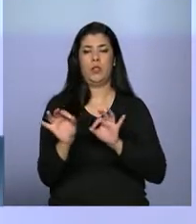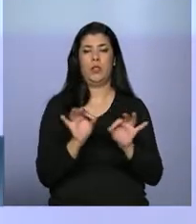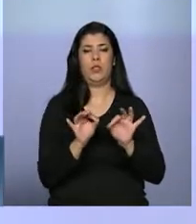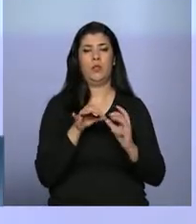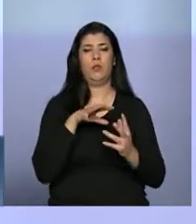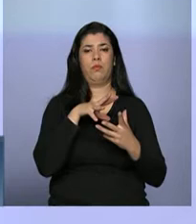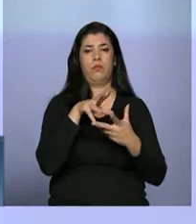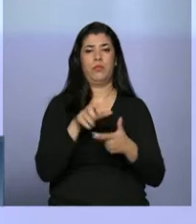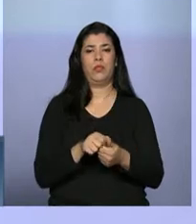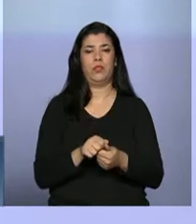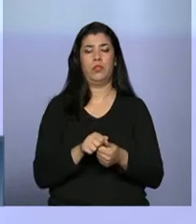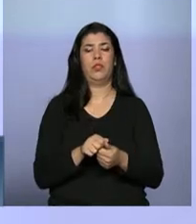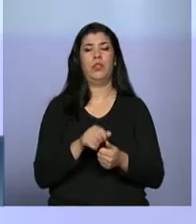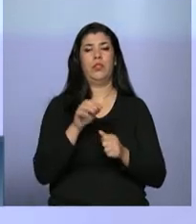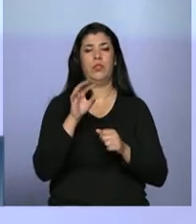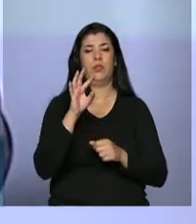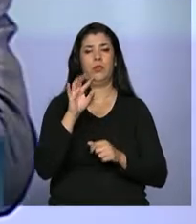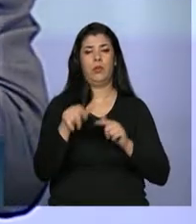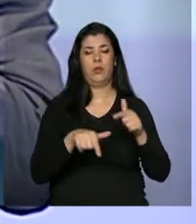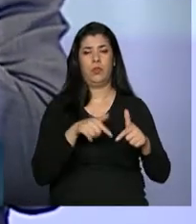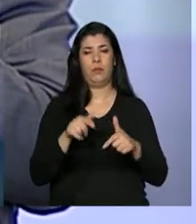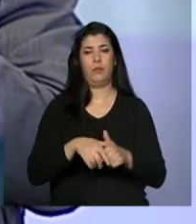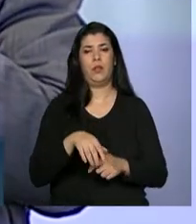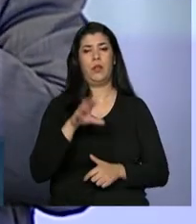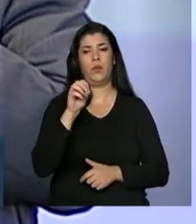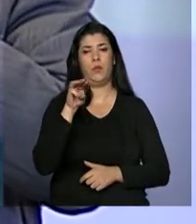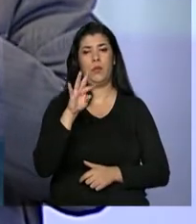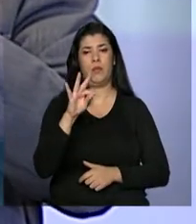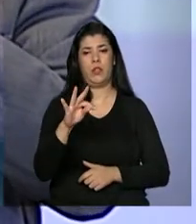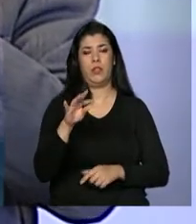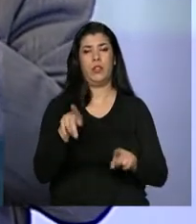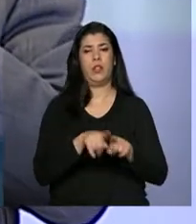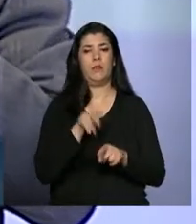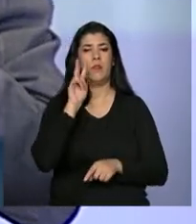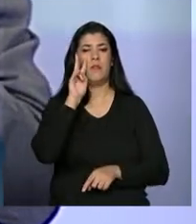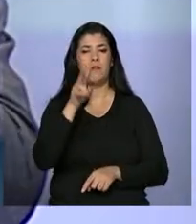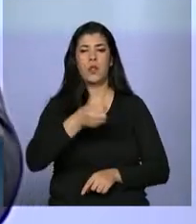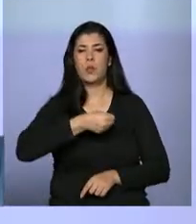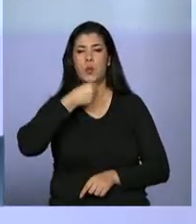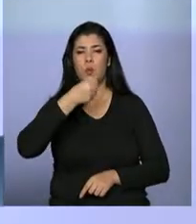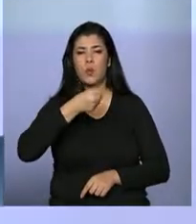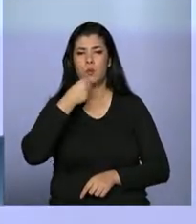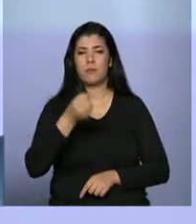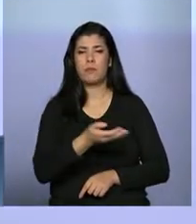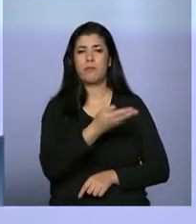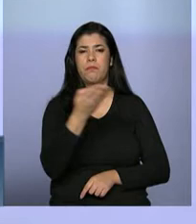vejo o Leonardo lá atrás, da Repórter Brasil, e nós vamos